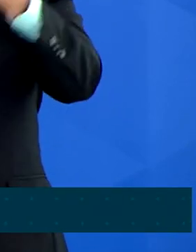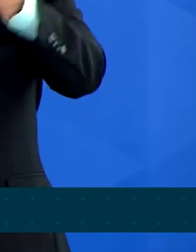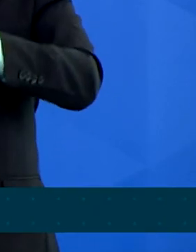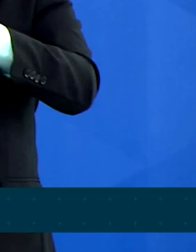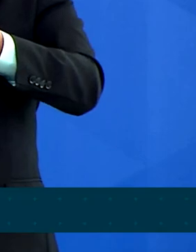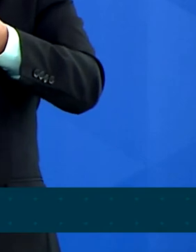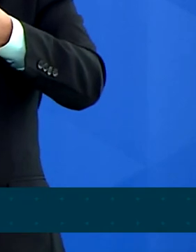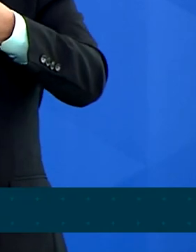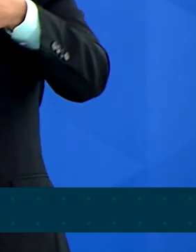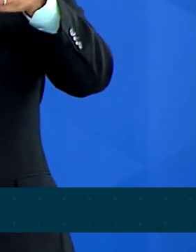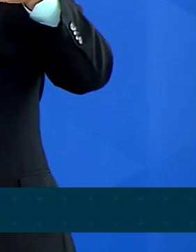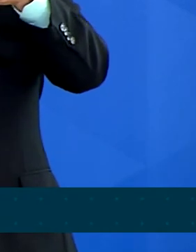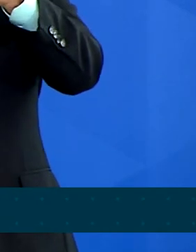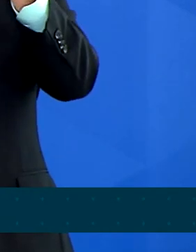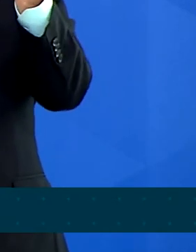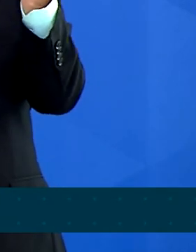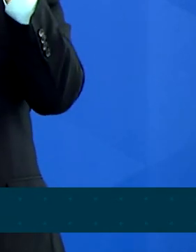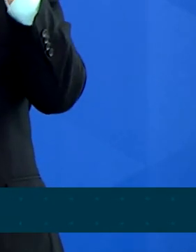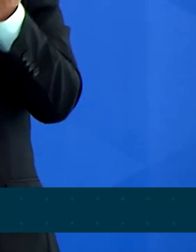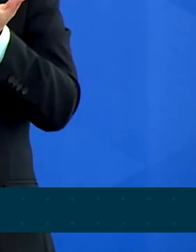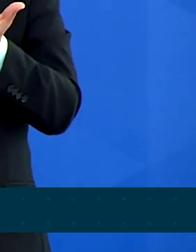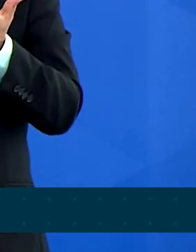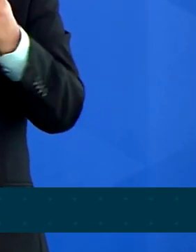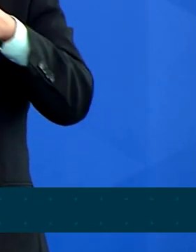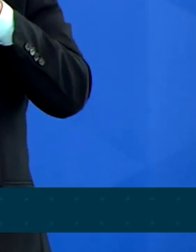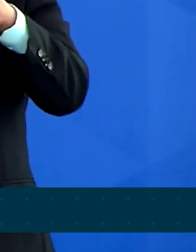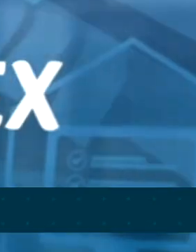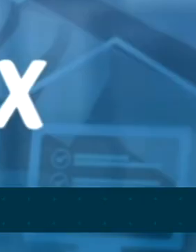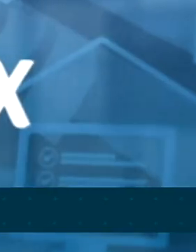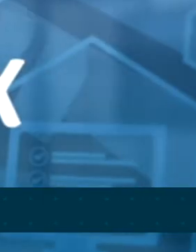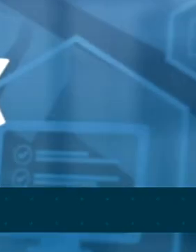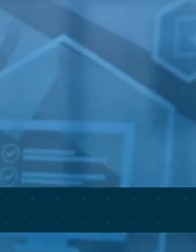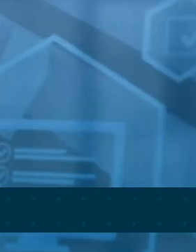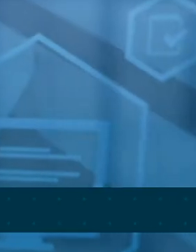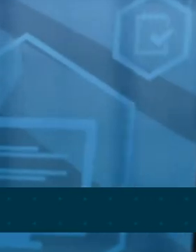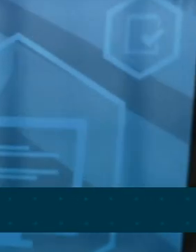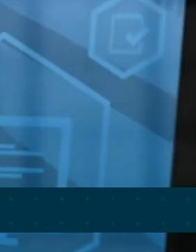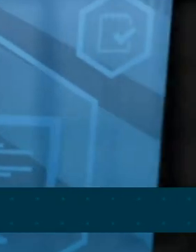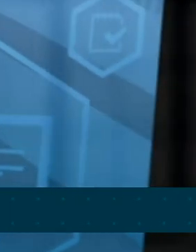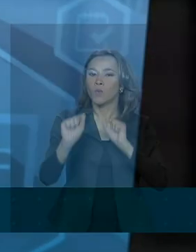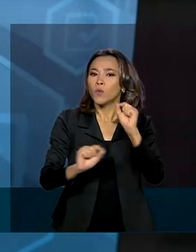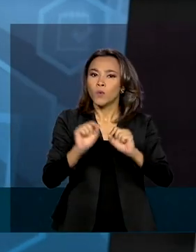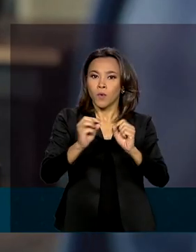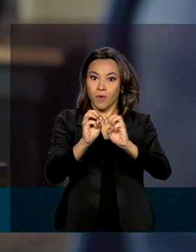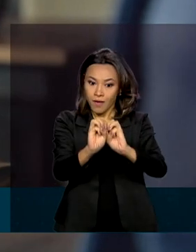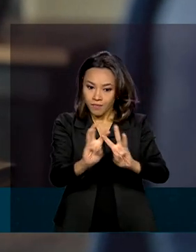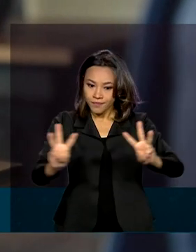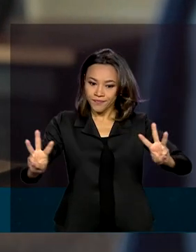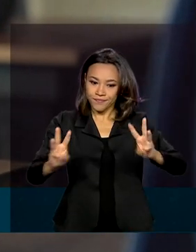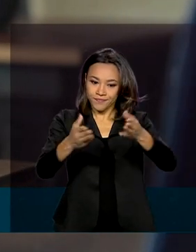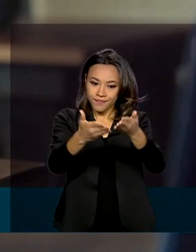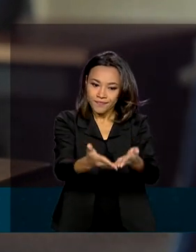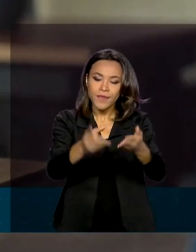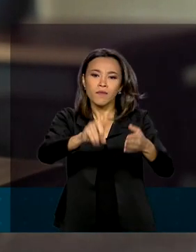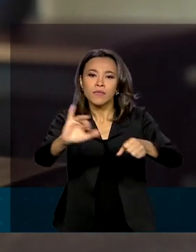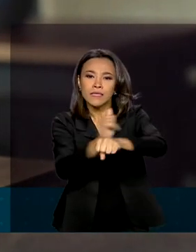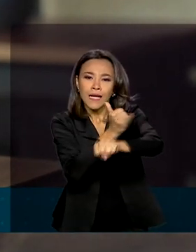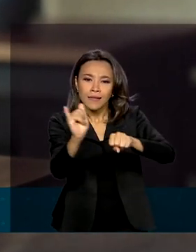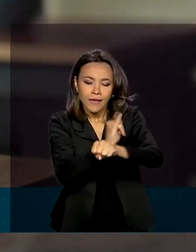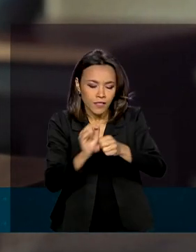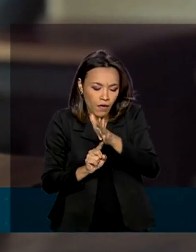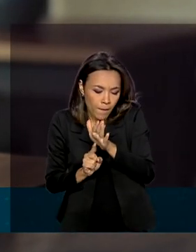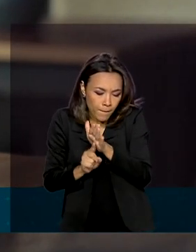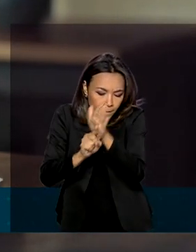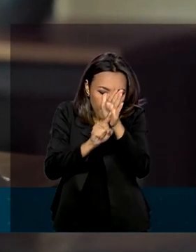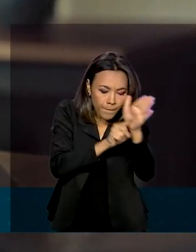de dados e recebe 500 mil documentos por dia. Outro projeto é o Codex, ferramenta de busca que vai